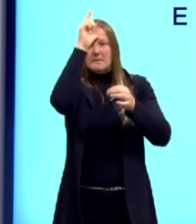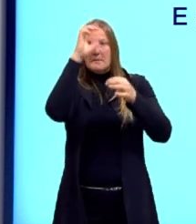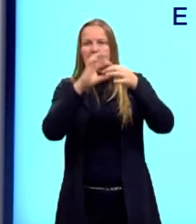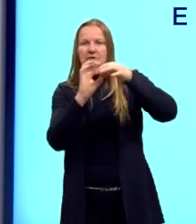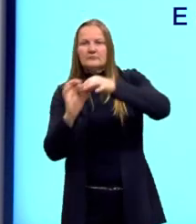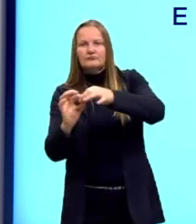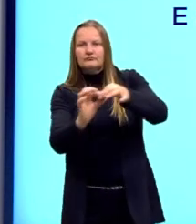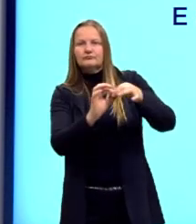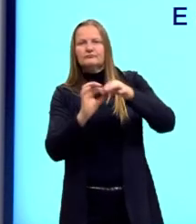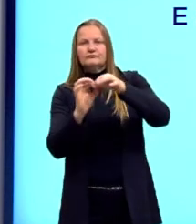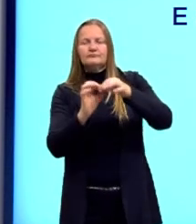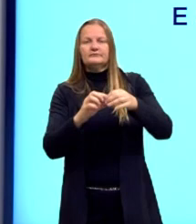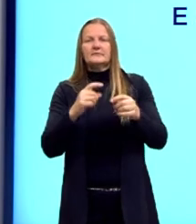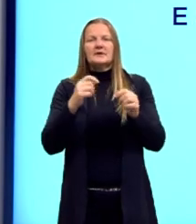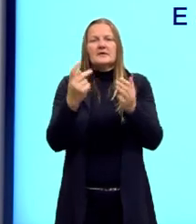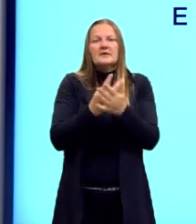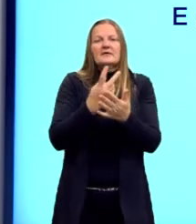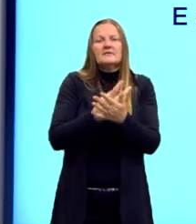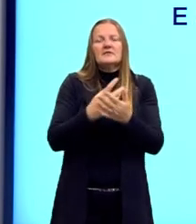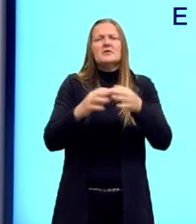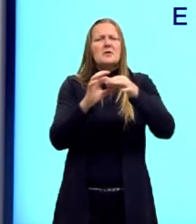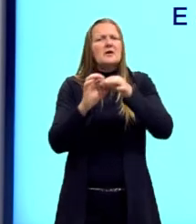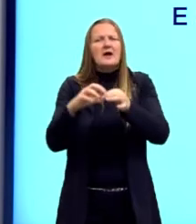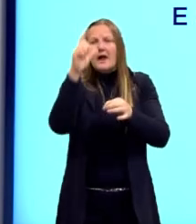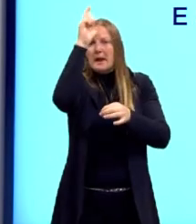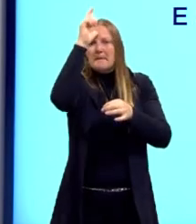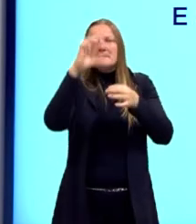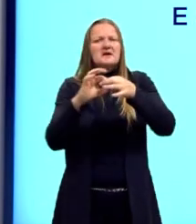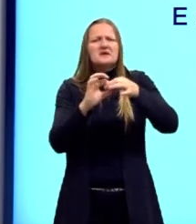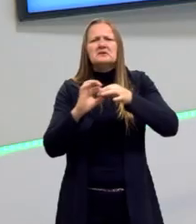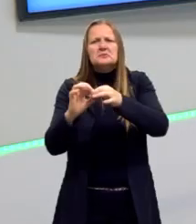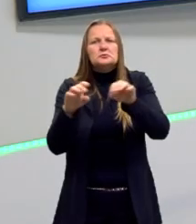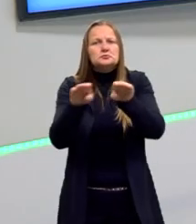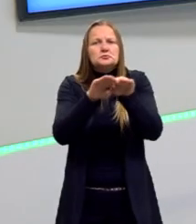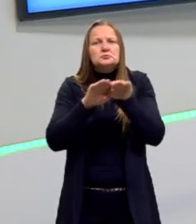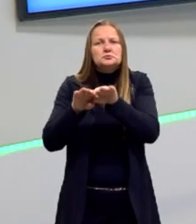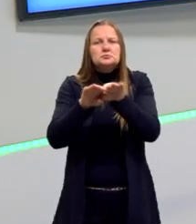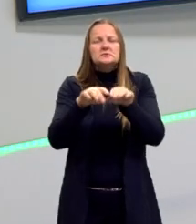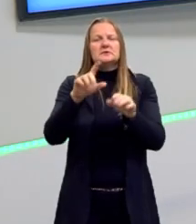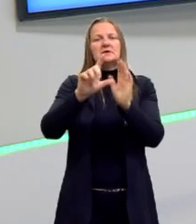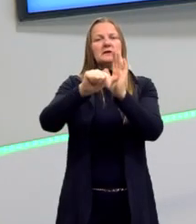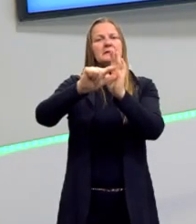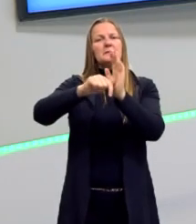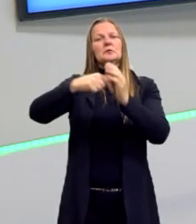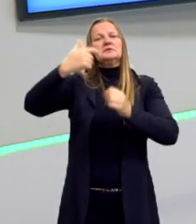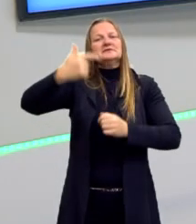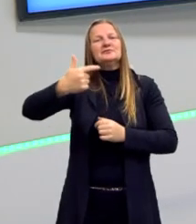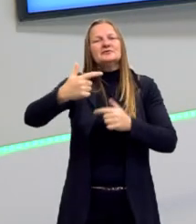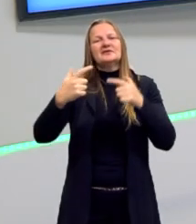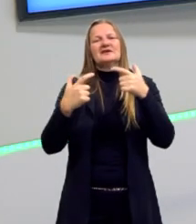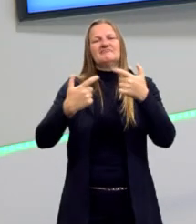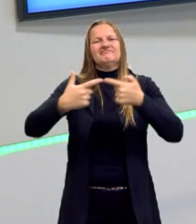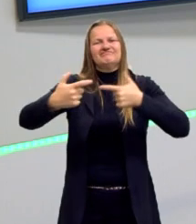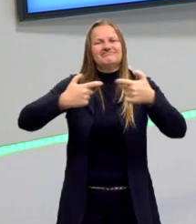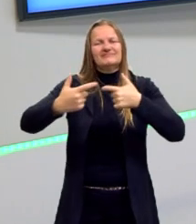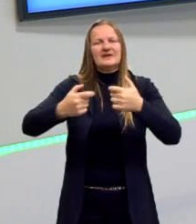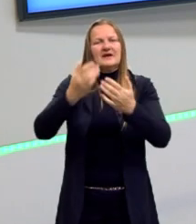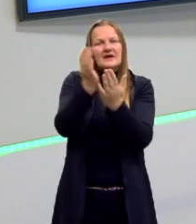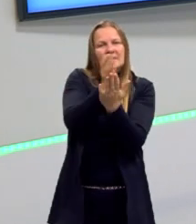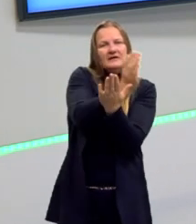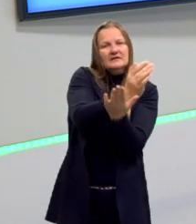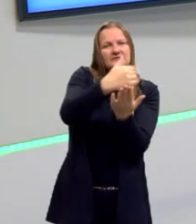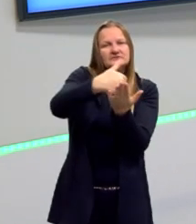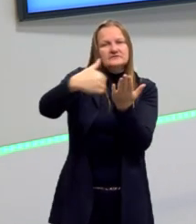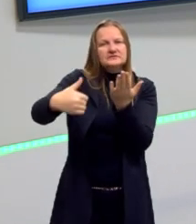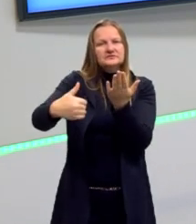Nessa aqui, a parte que está errada é a Unificação da Alemanha. Por quê? Depois da Segunda Guerra, né, ela vai ser dividida em dois.